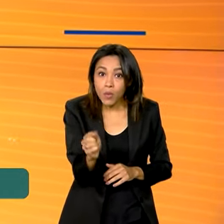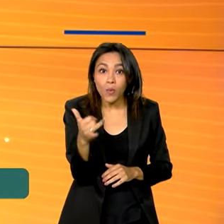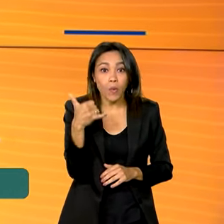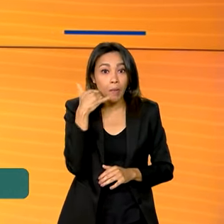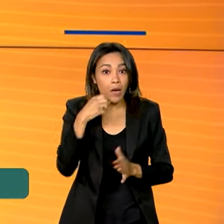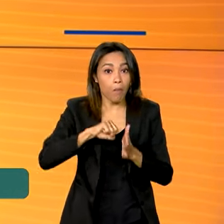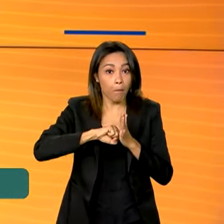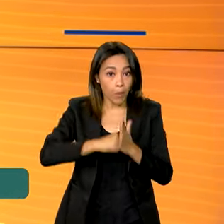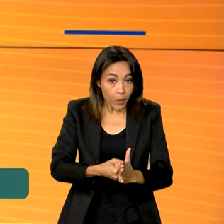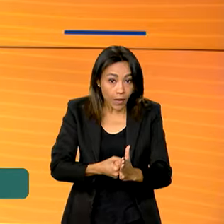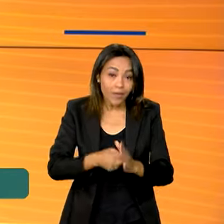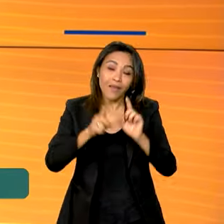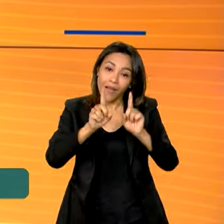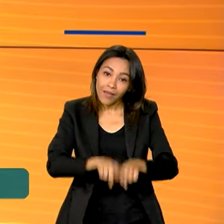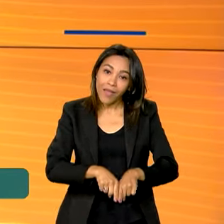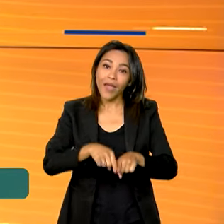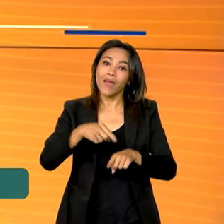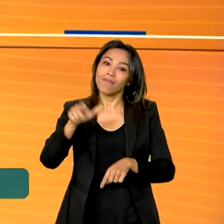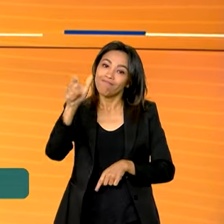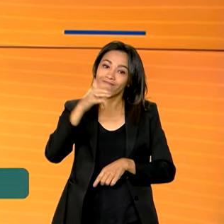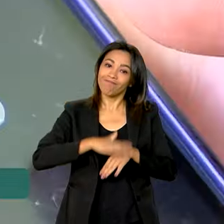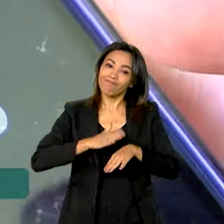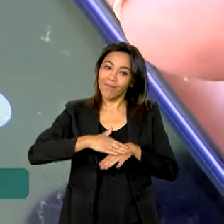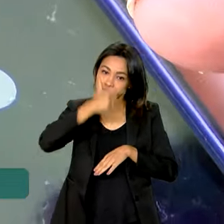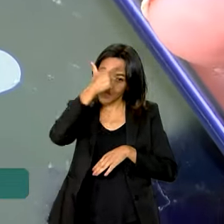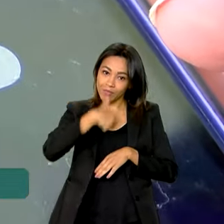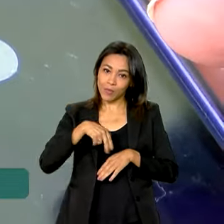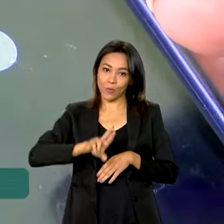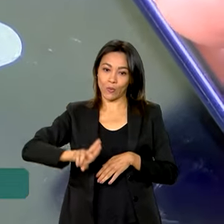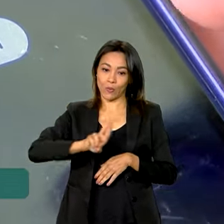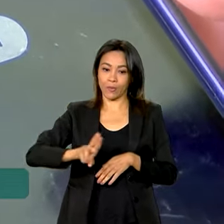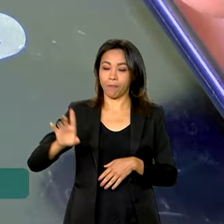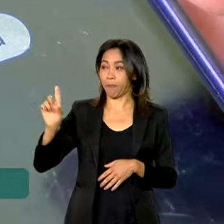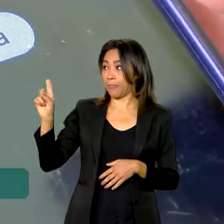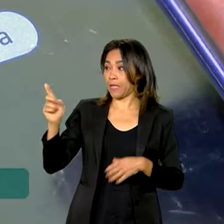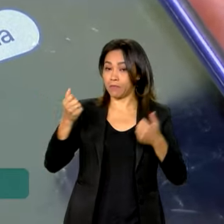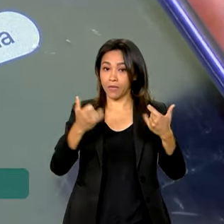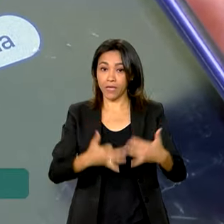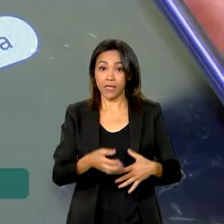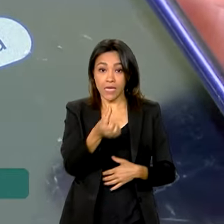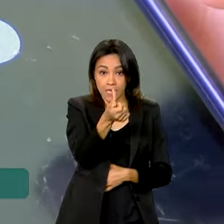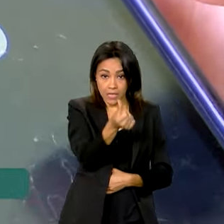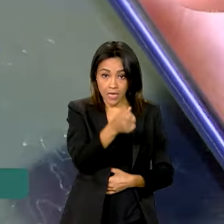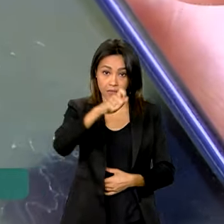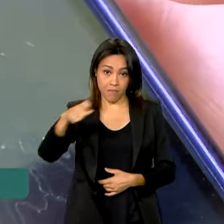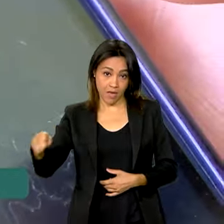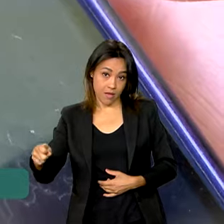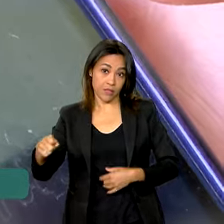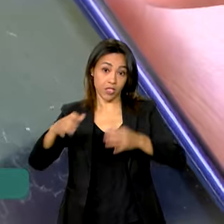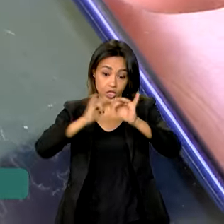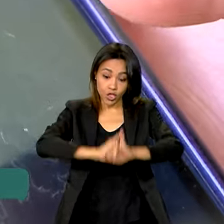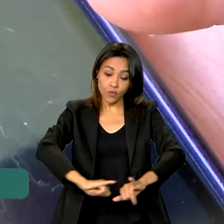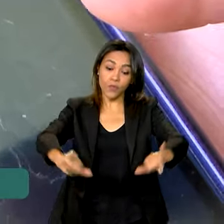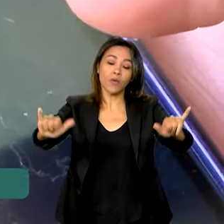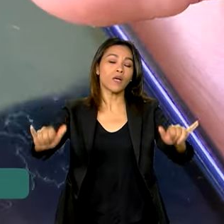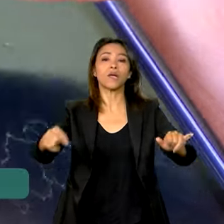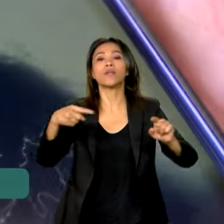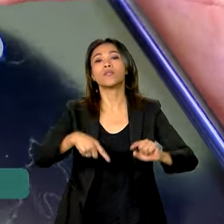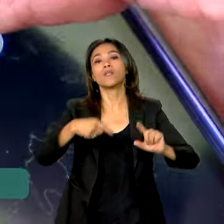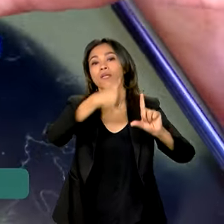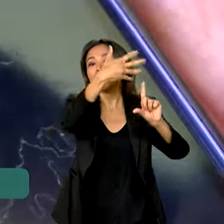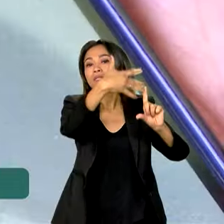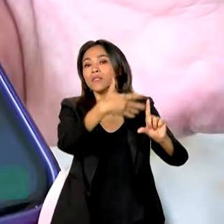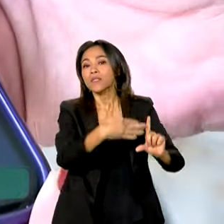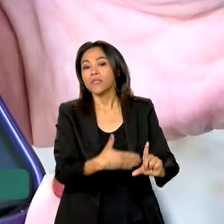pedidos partiram dos próprios usuários. Em seis meses de lançamento da ferramenta digital, já foram